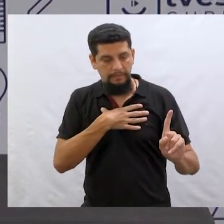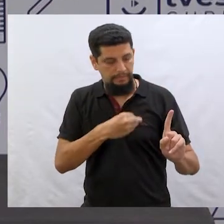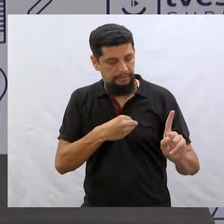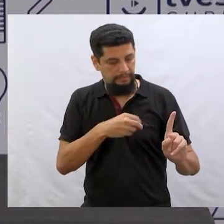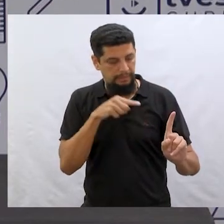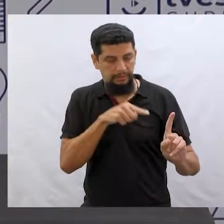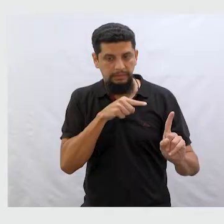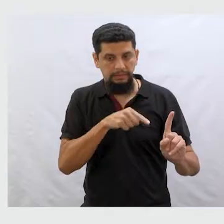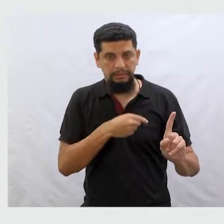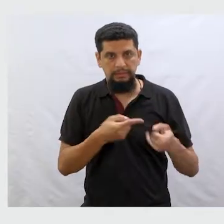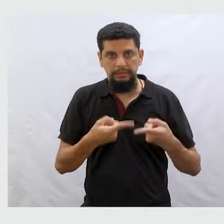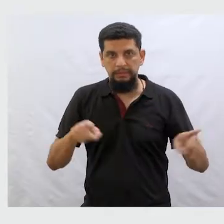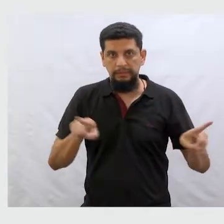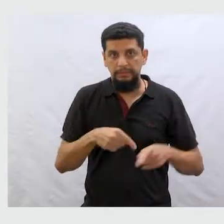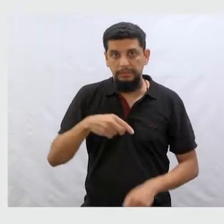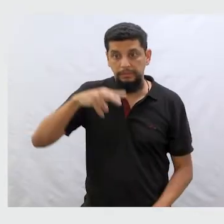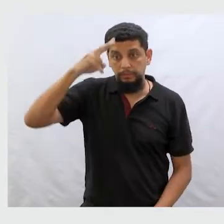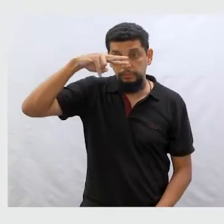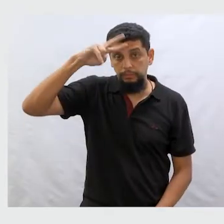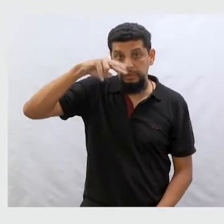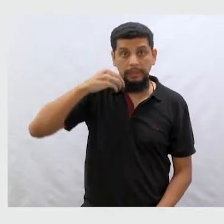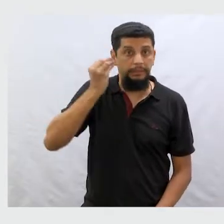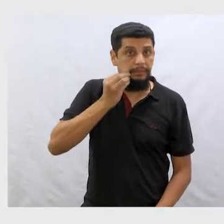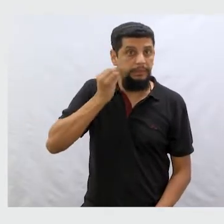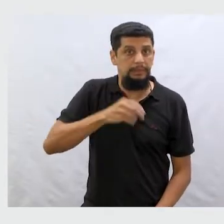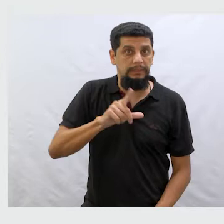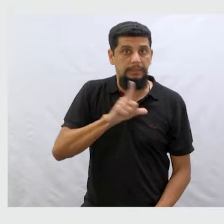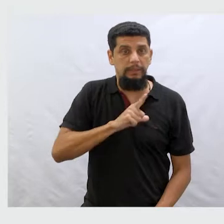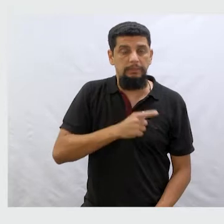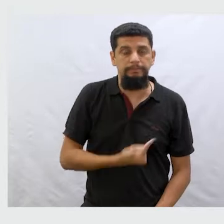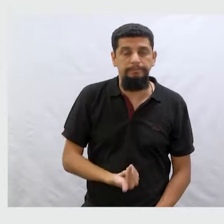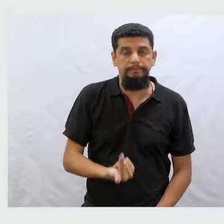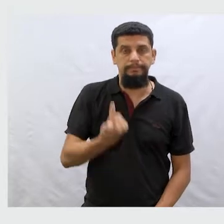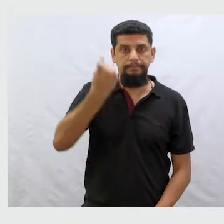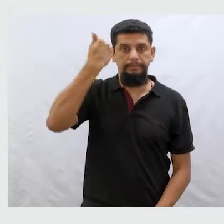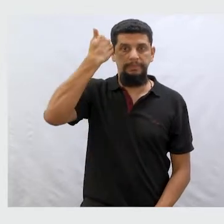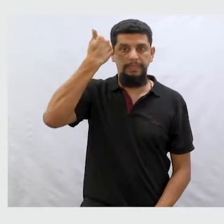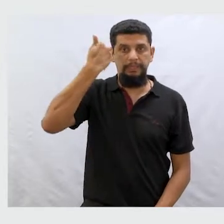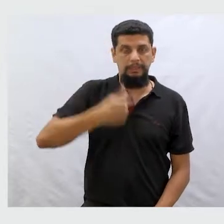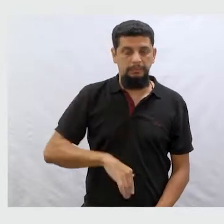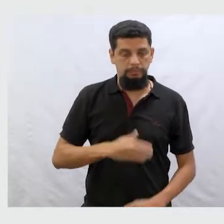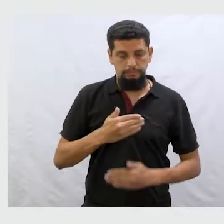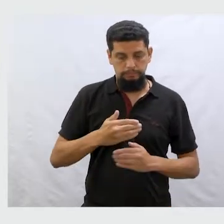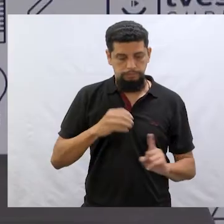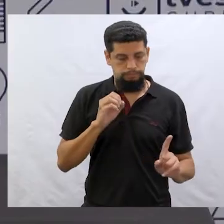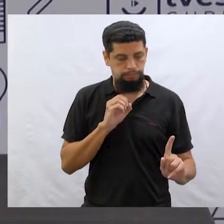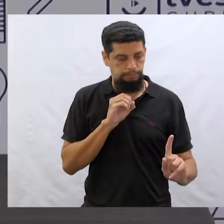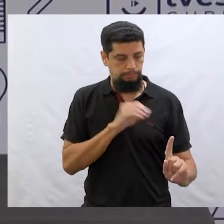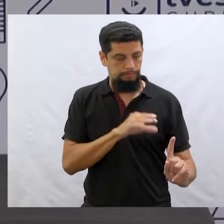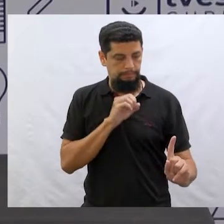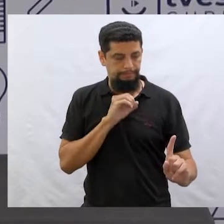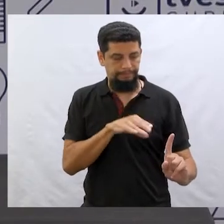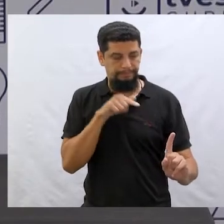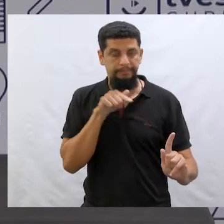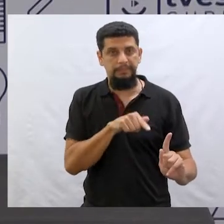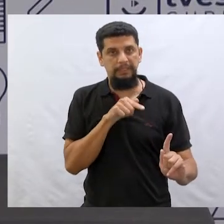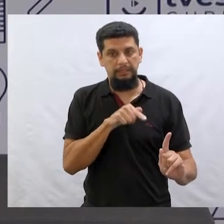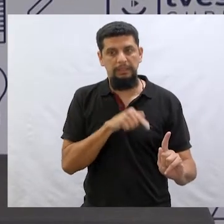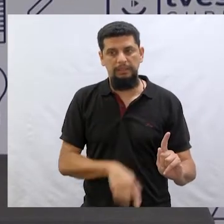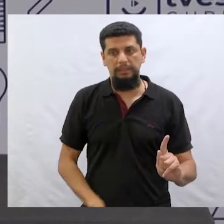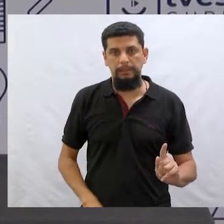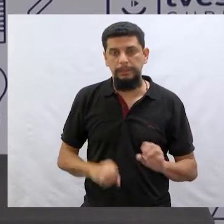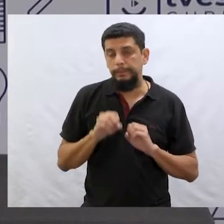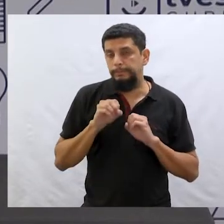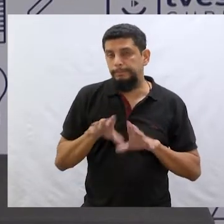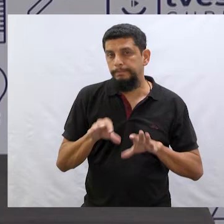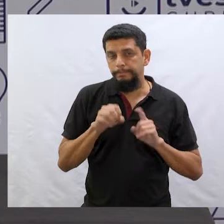histórias, as músicas, as experiências que ele teve quando criança, para passar para o filho. Legal,